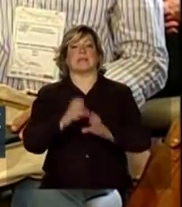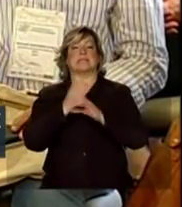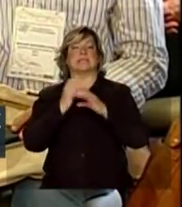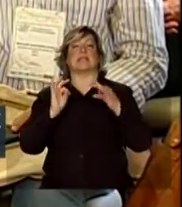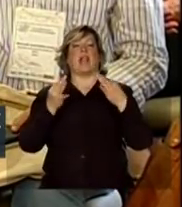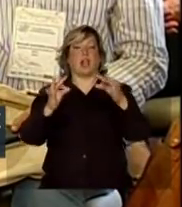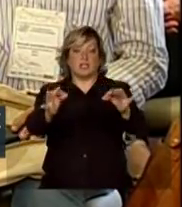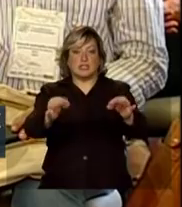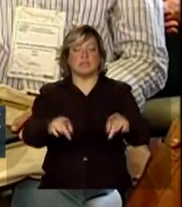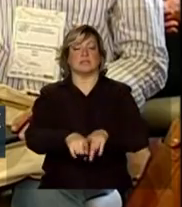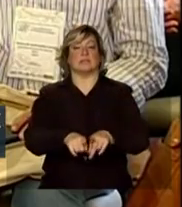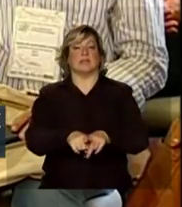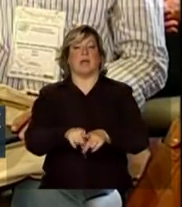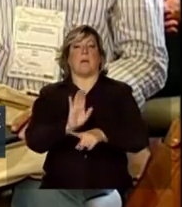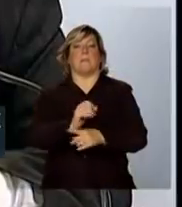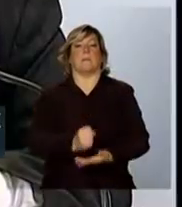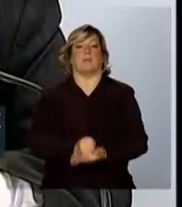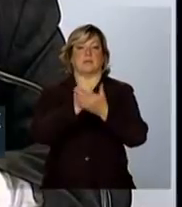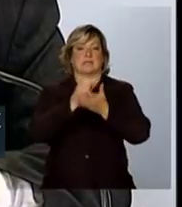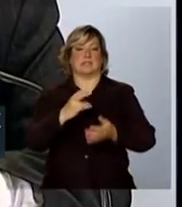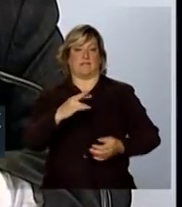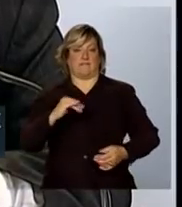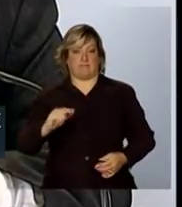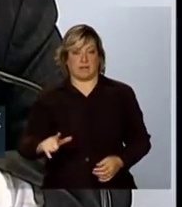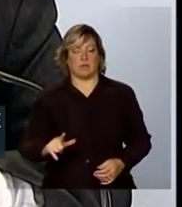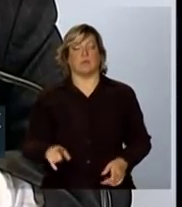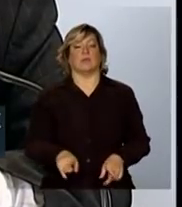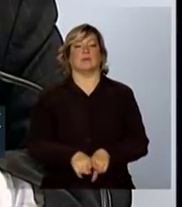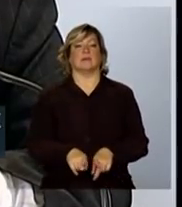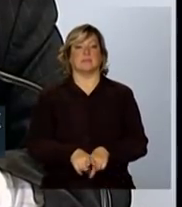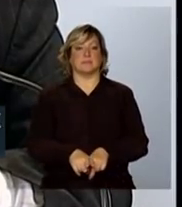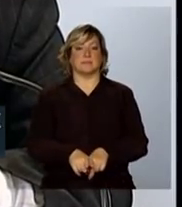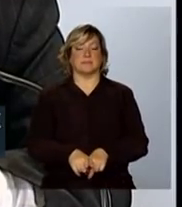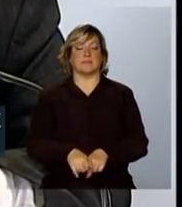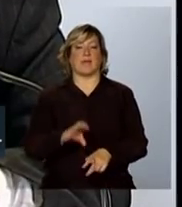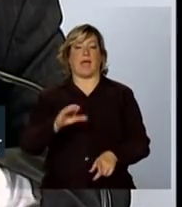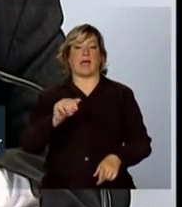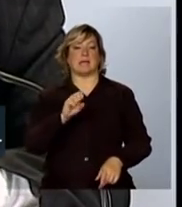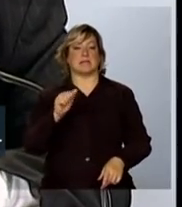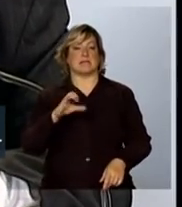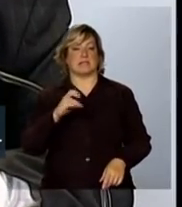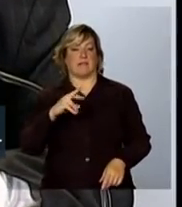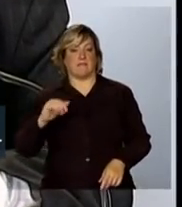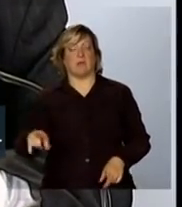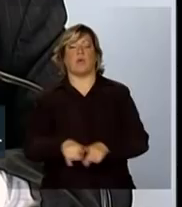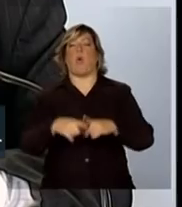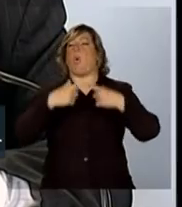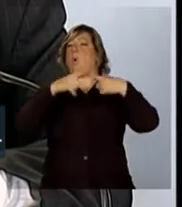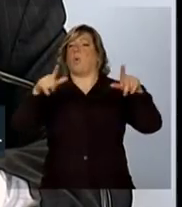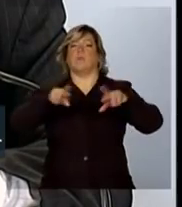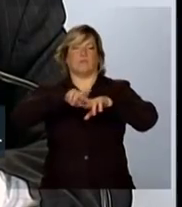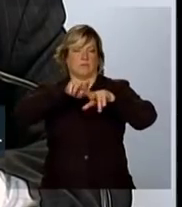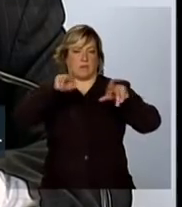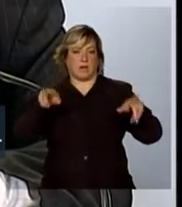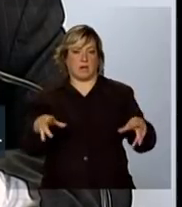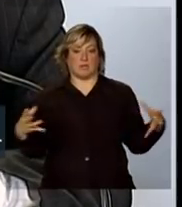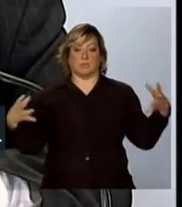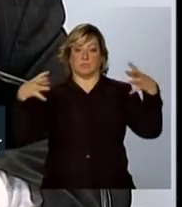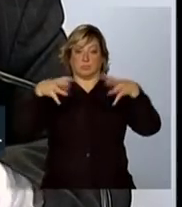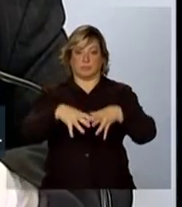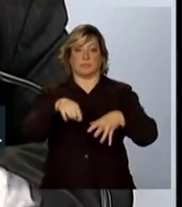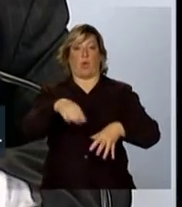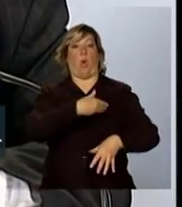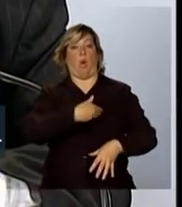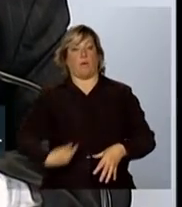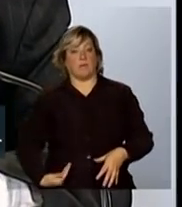tecnologia, da proteção e defesa civil, da Casa Civil e vários outros integrantes